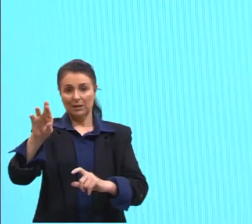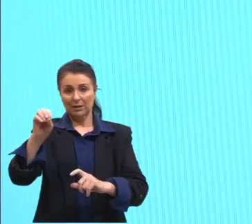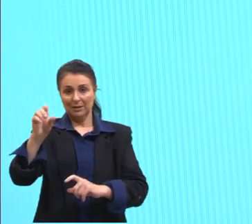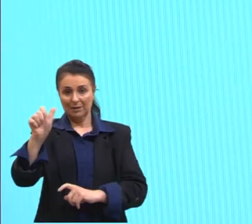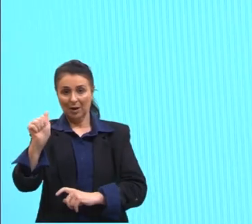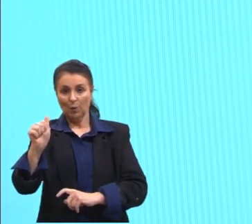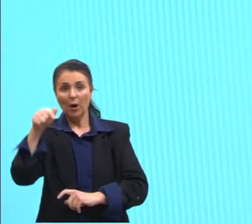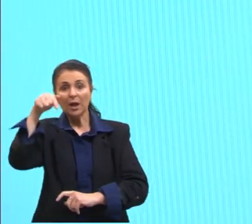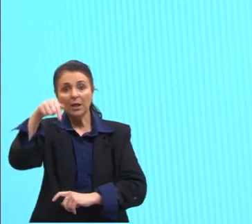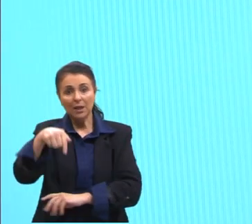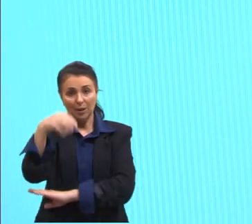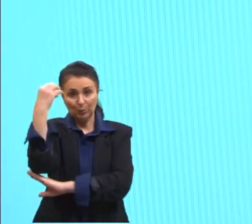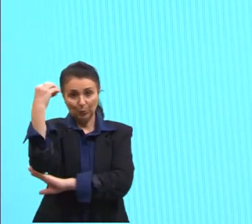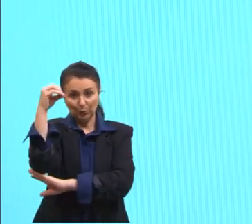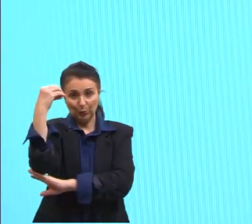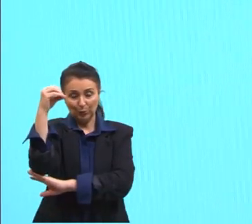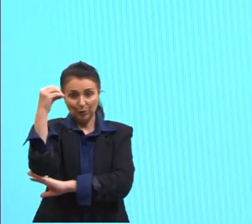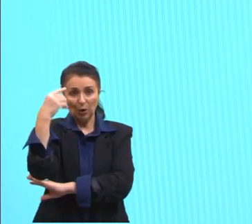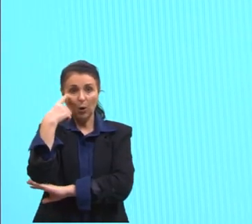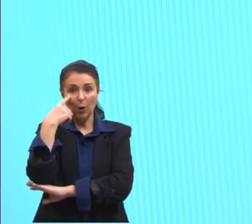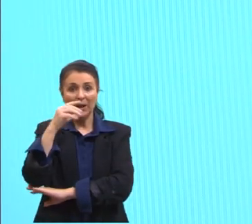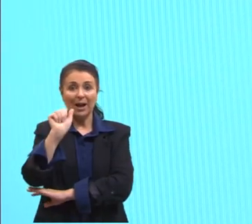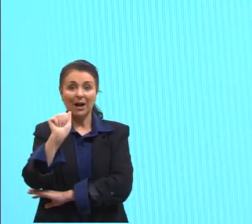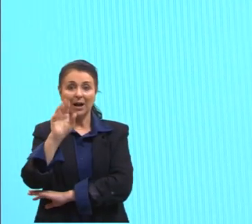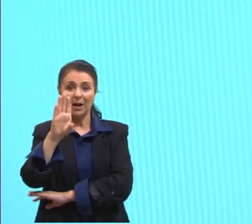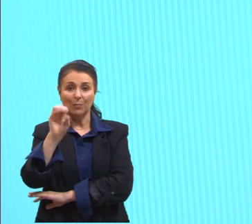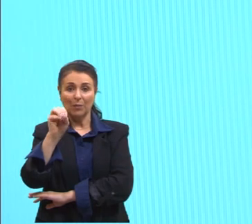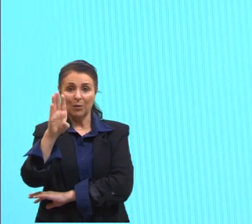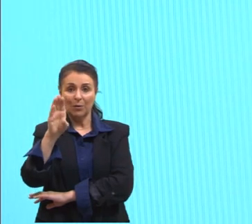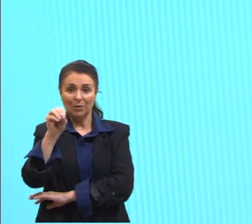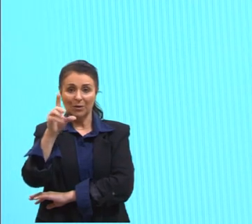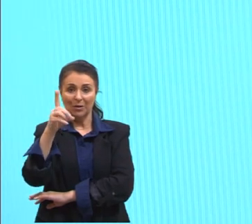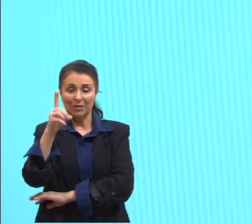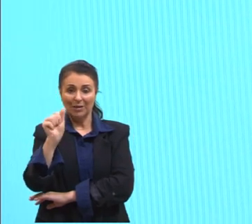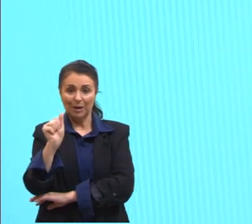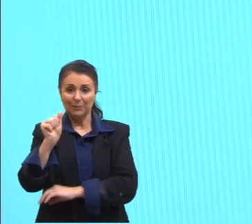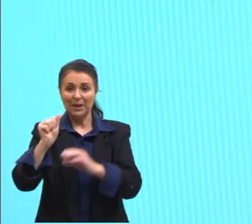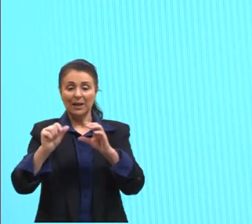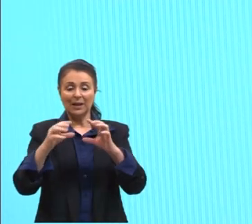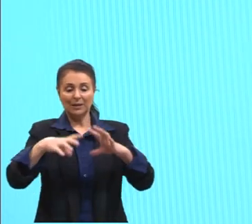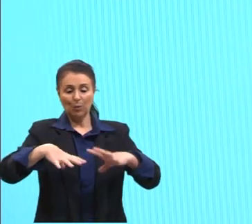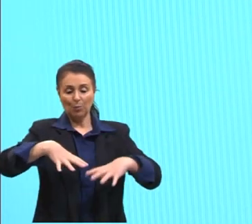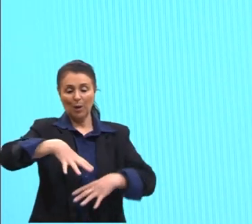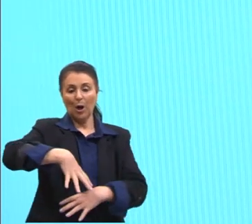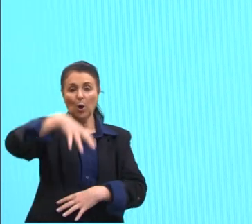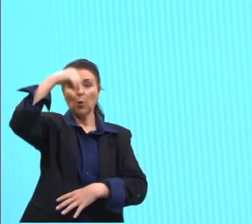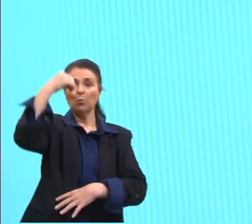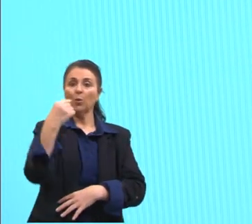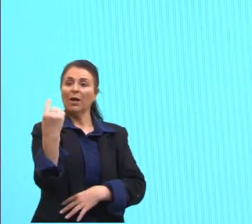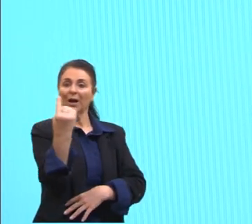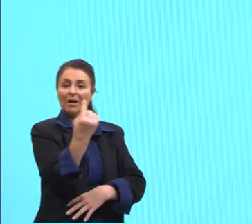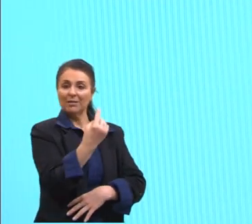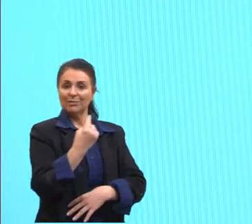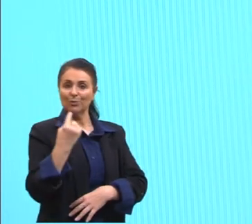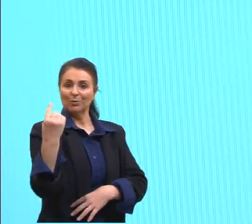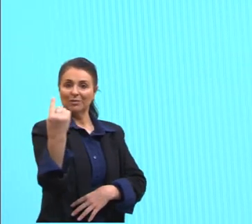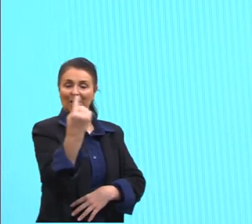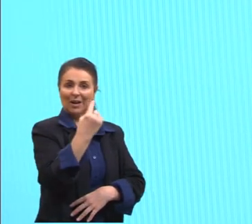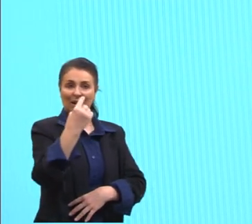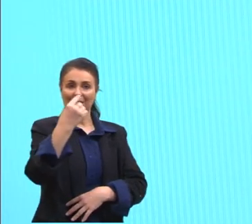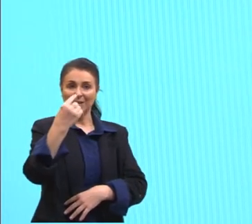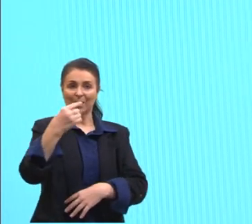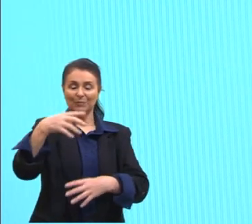pouco dessa arquitetura da abóboda, essa cúpula arredondada no topo da igreja. Essa